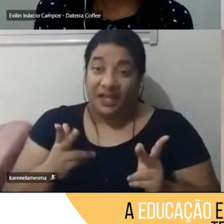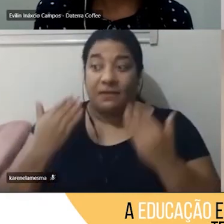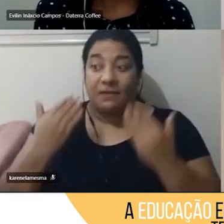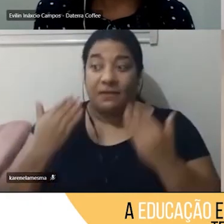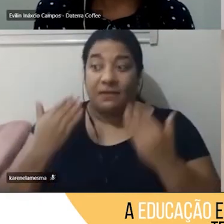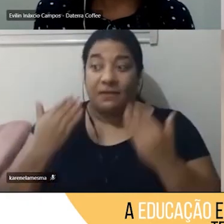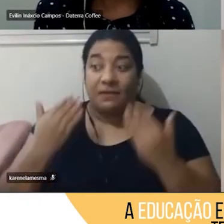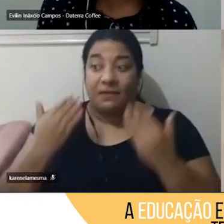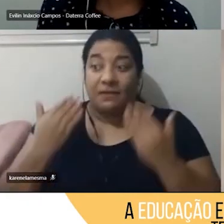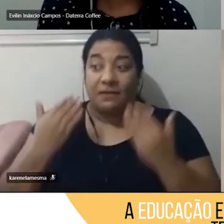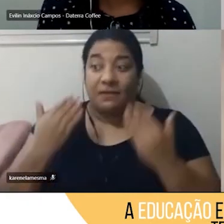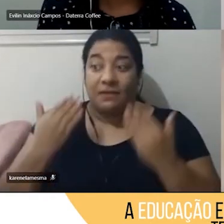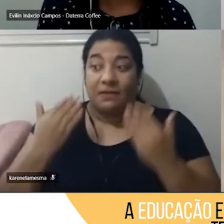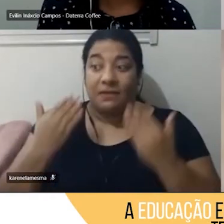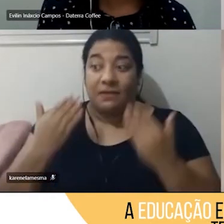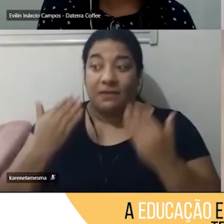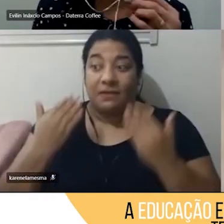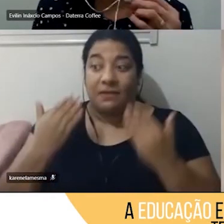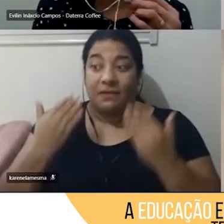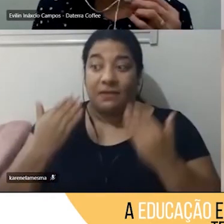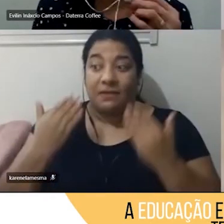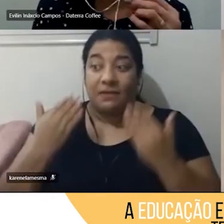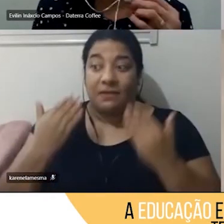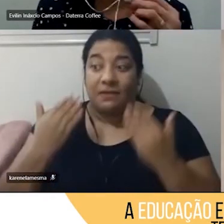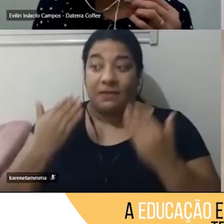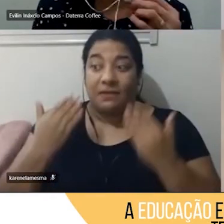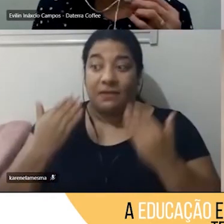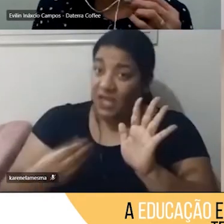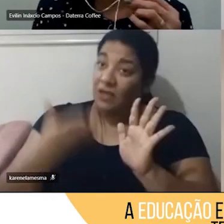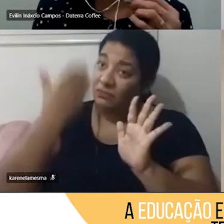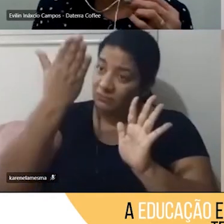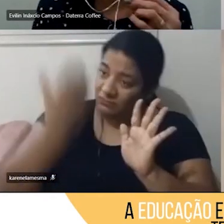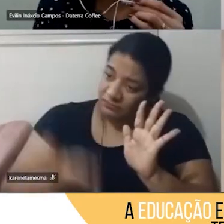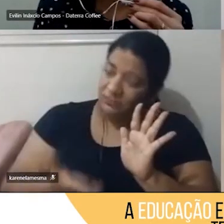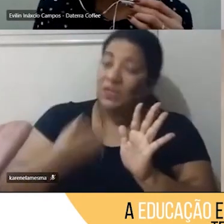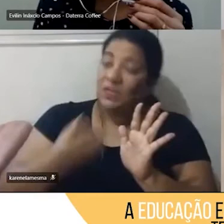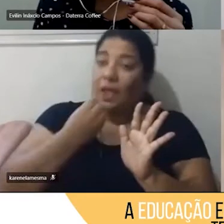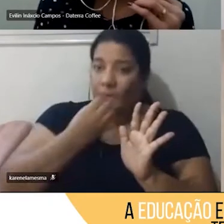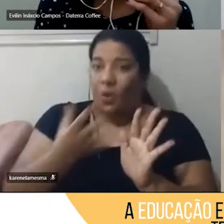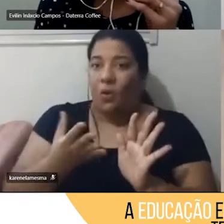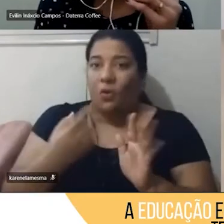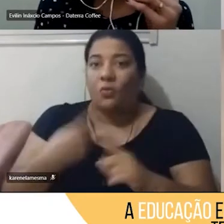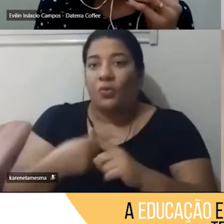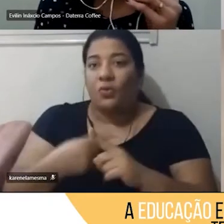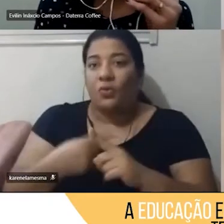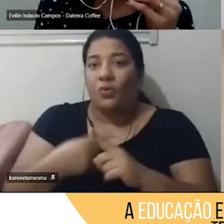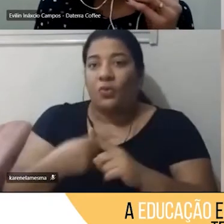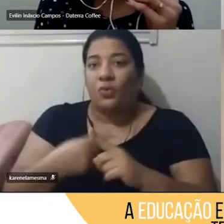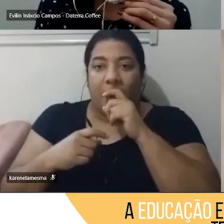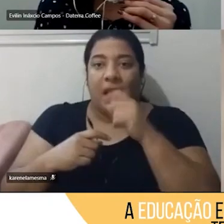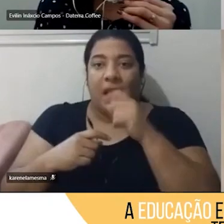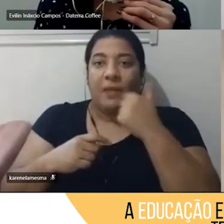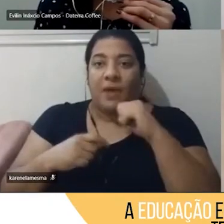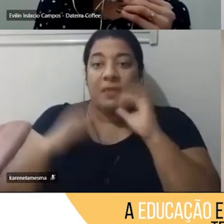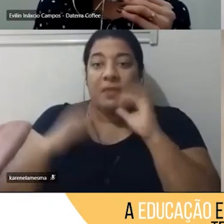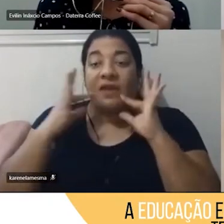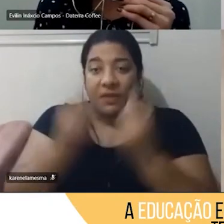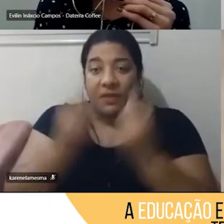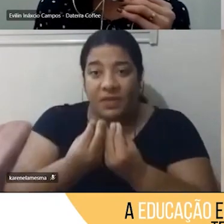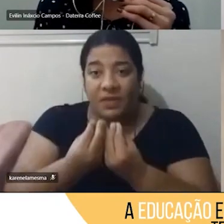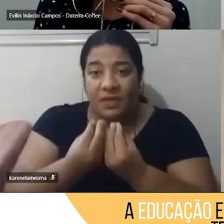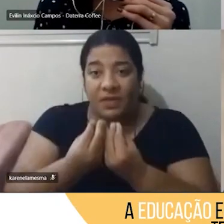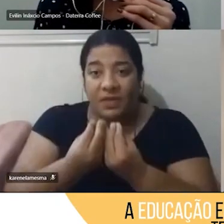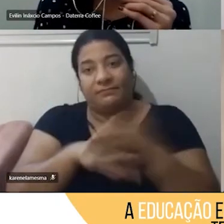os pais a importância dessa sua condução pedagógica para que eles consigam se engajar junto com